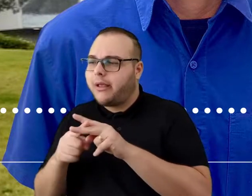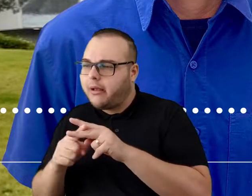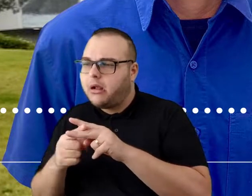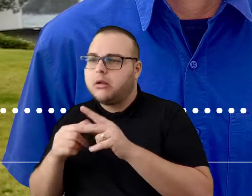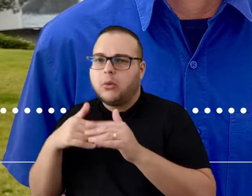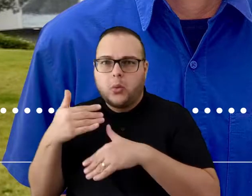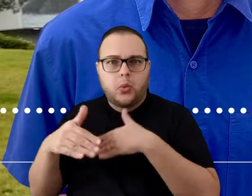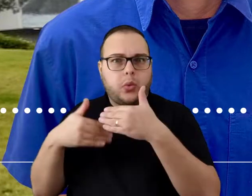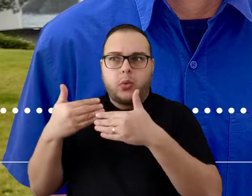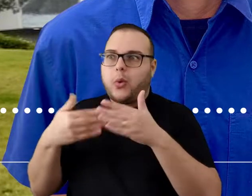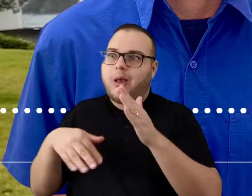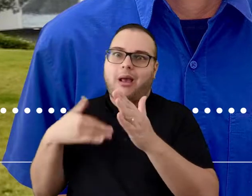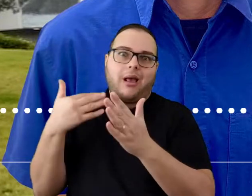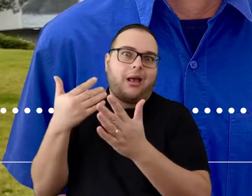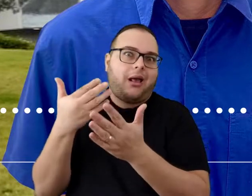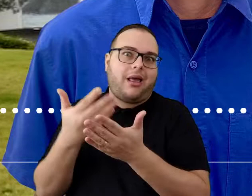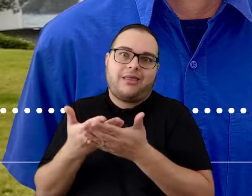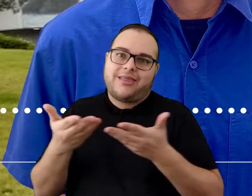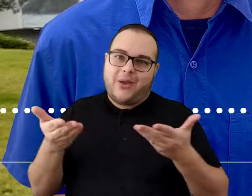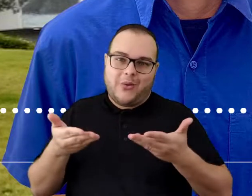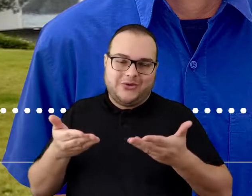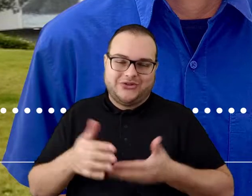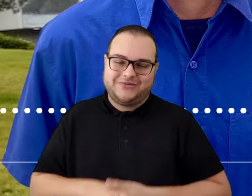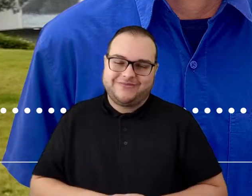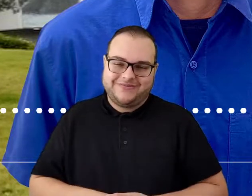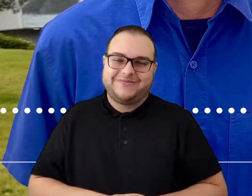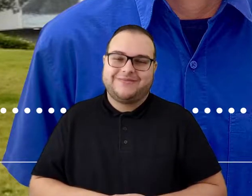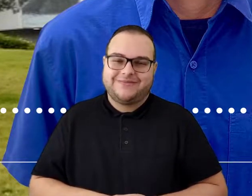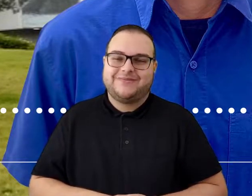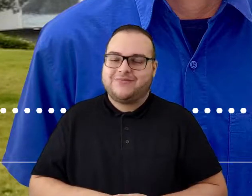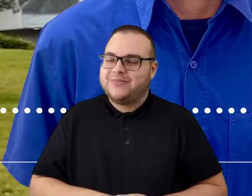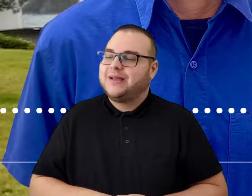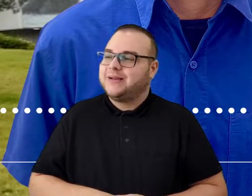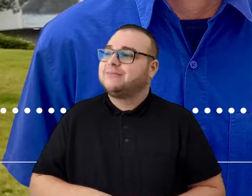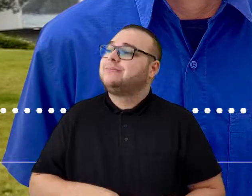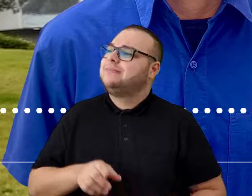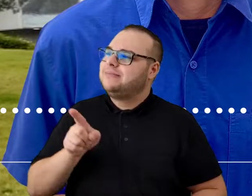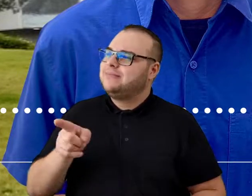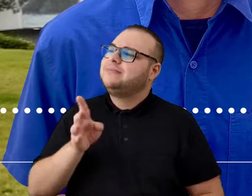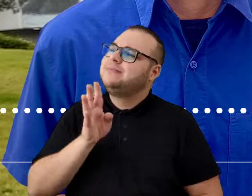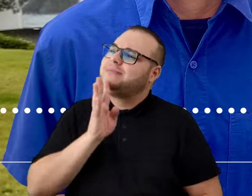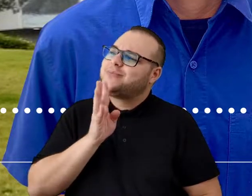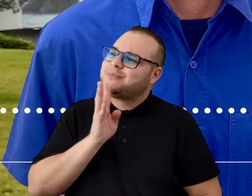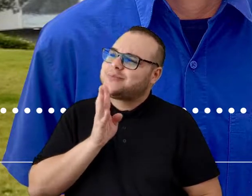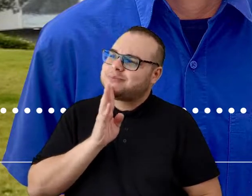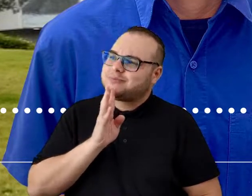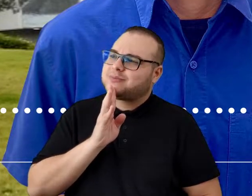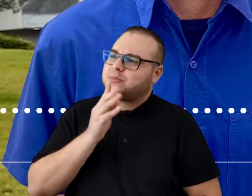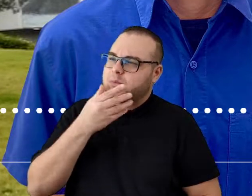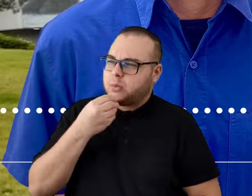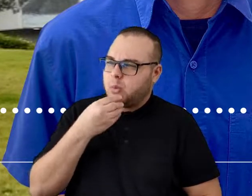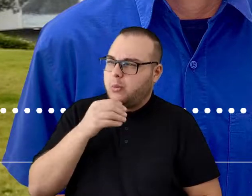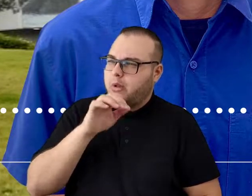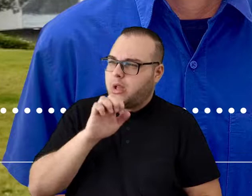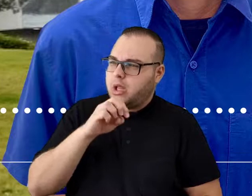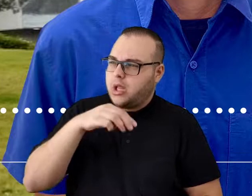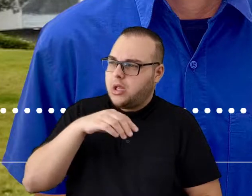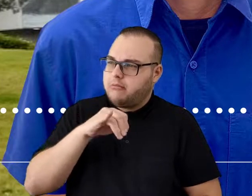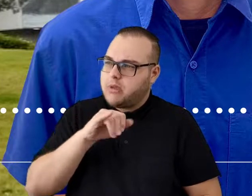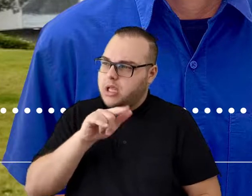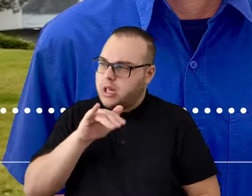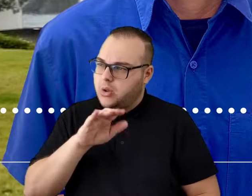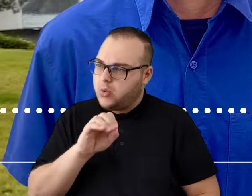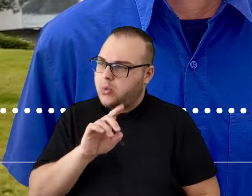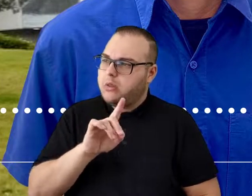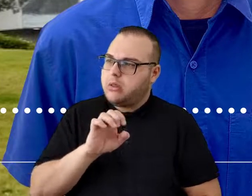mecânico, e cheguei até onde cheguei hoje. Já, Tim, me conta aqui. Você conheceu o senhor Hermílio de Moraes?